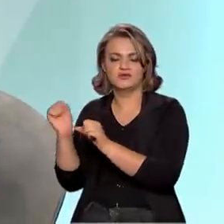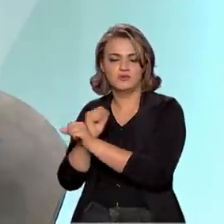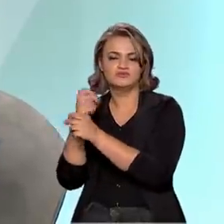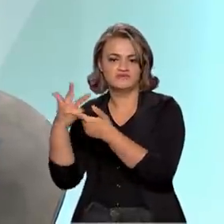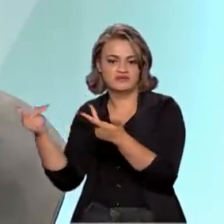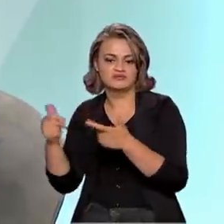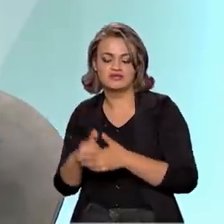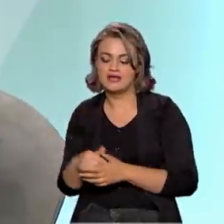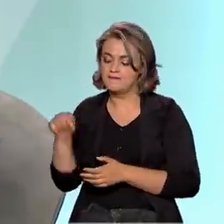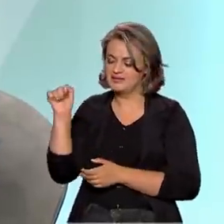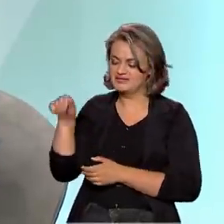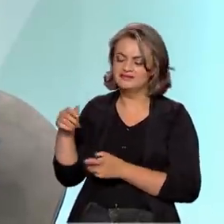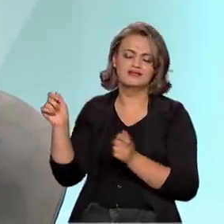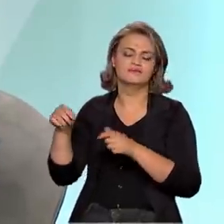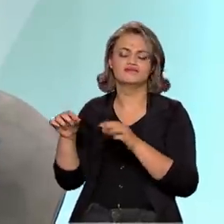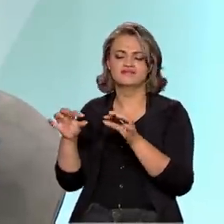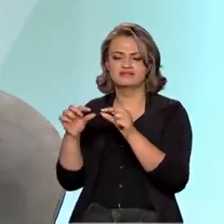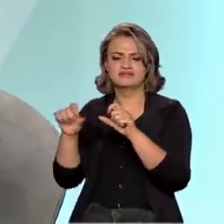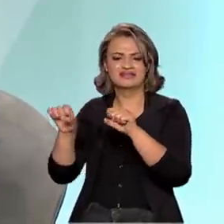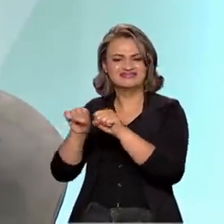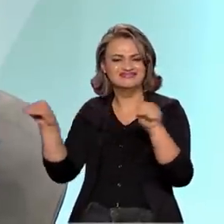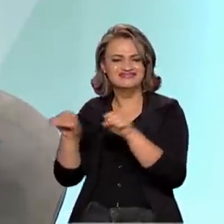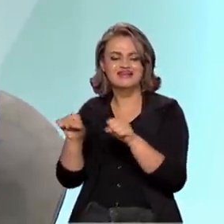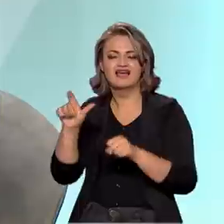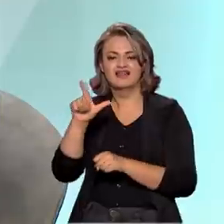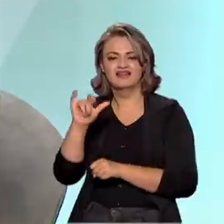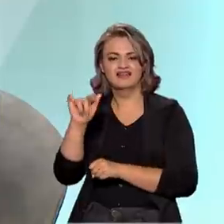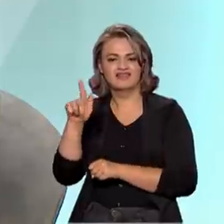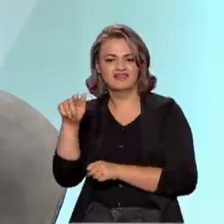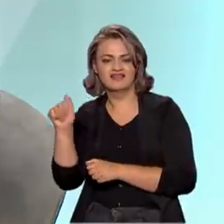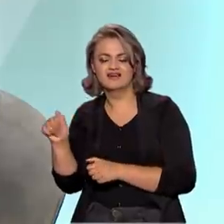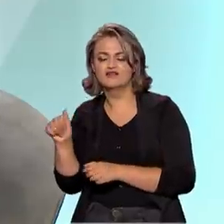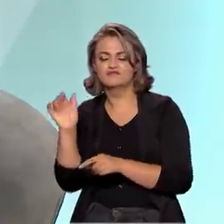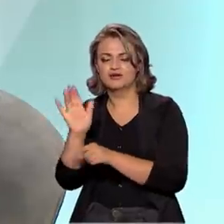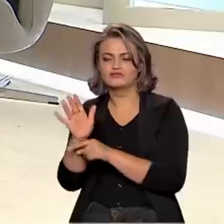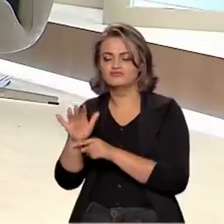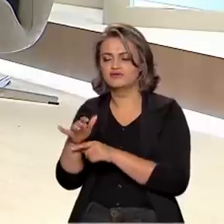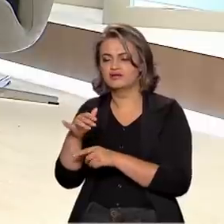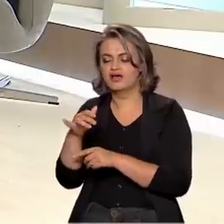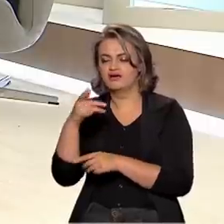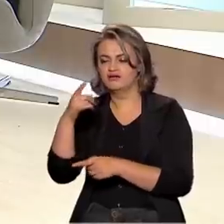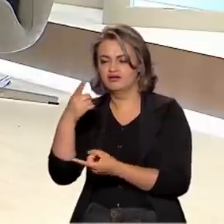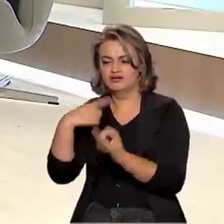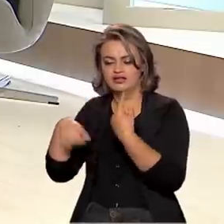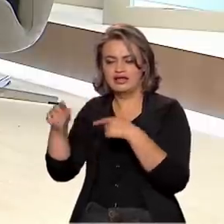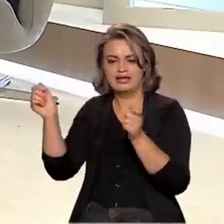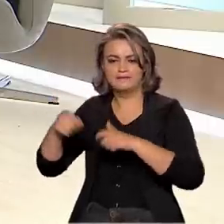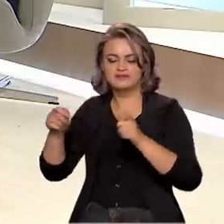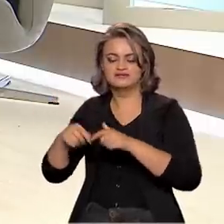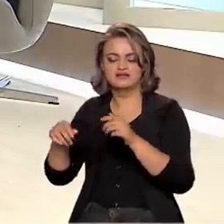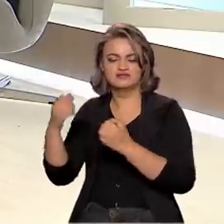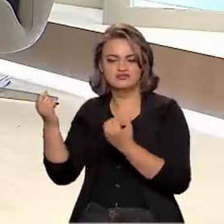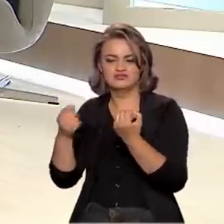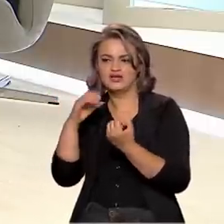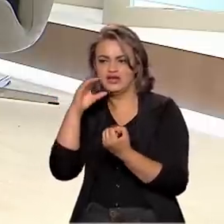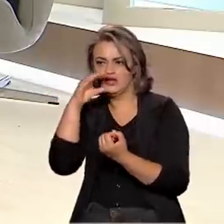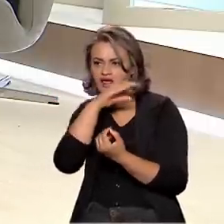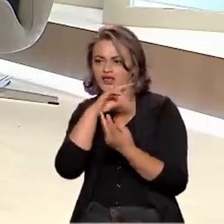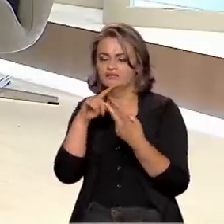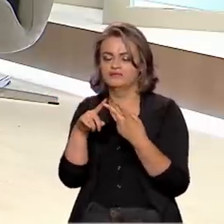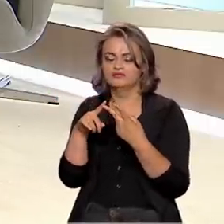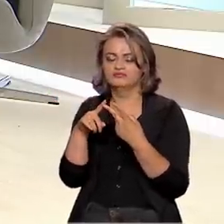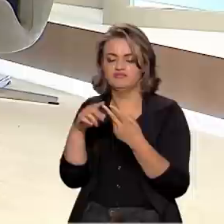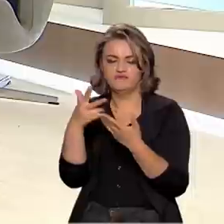Mas o nióbio serve para fazer ligas, ligas especiais para melhorar a condutividade, melhorar a capacidade mecânica, térmica de